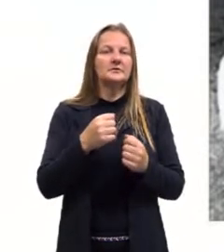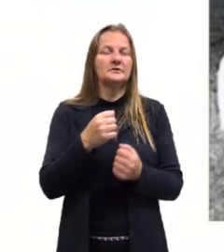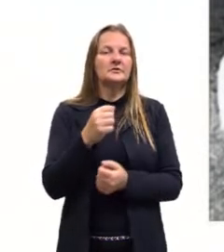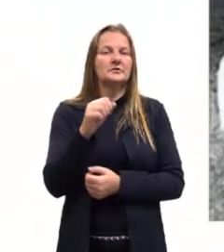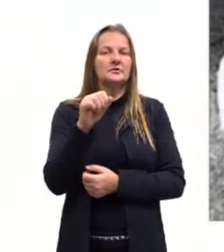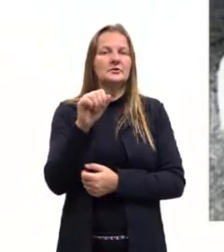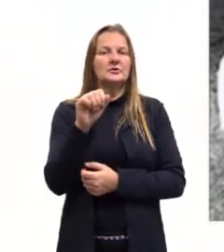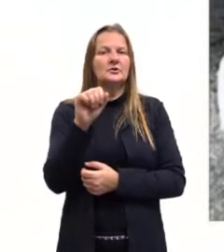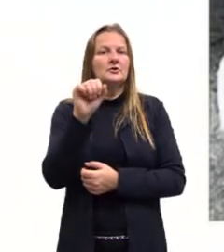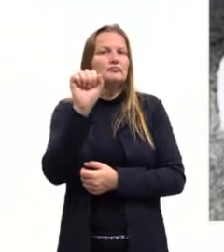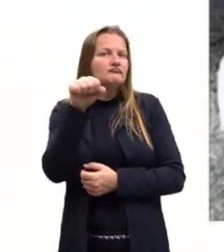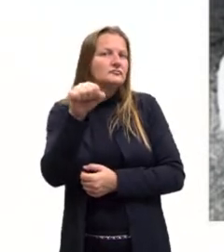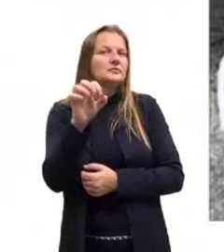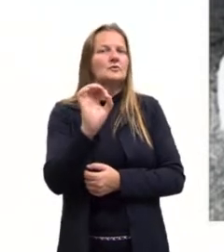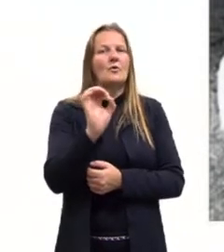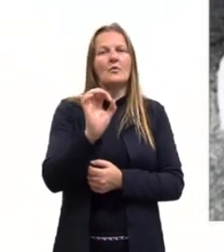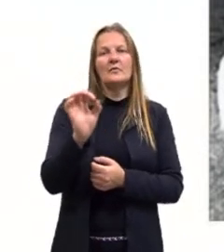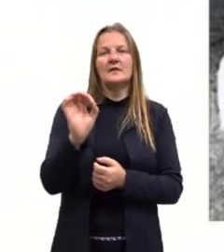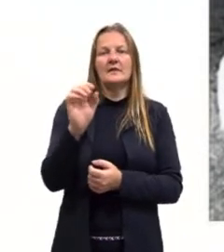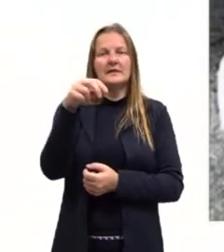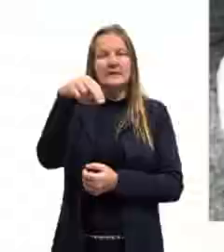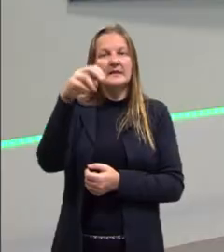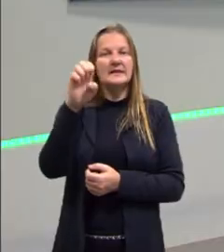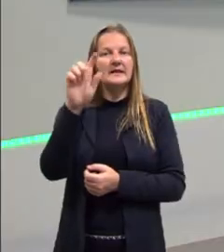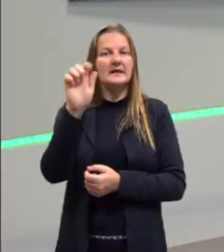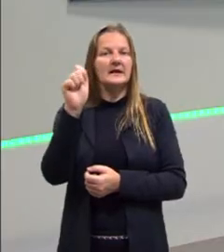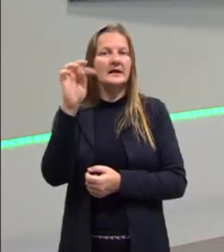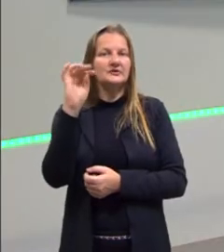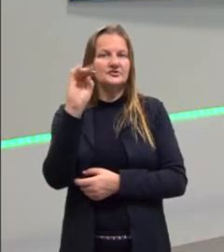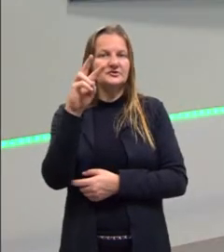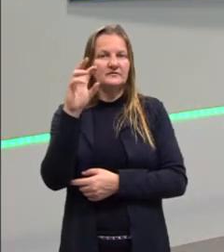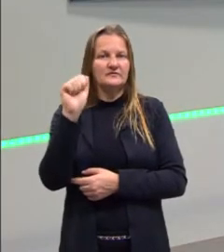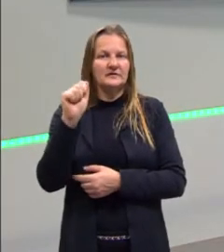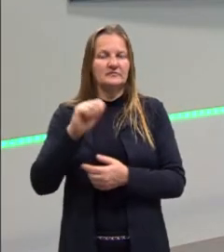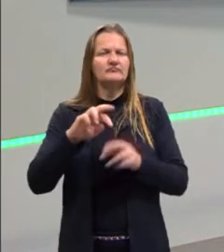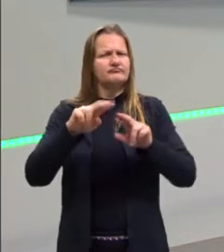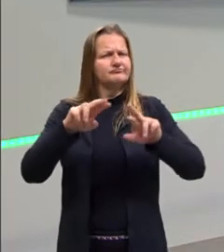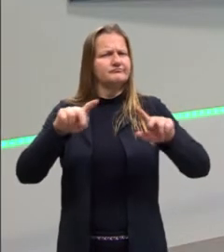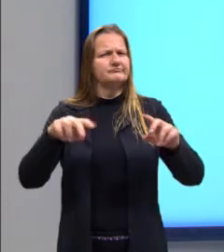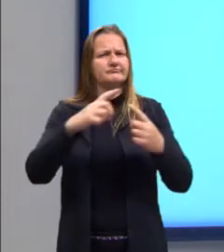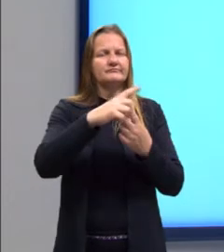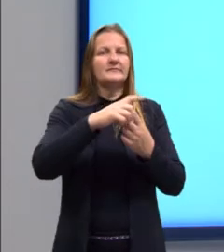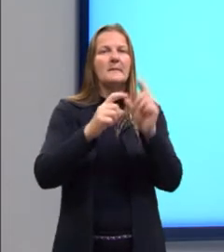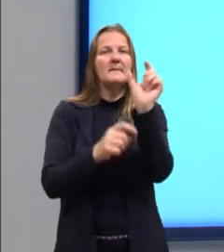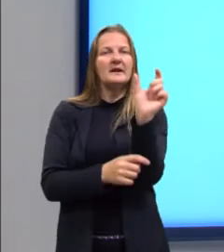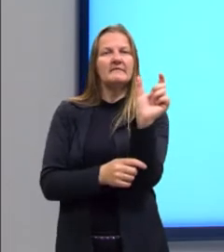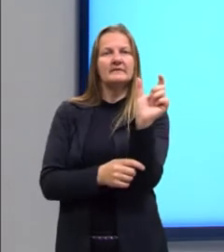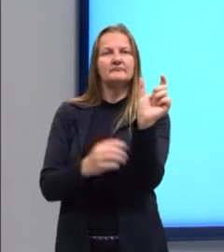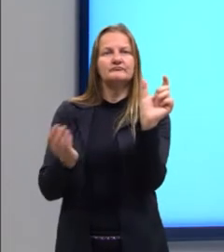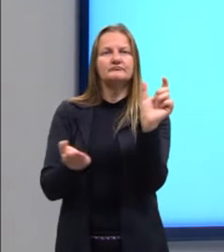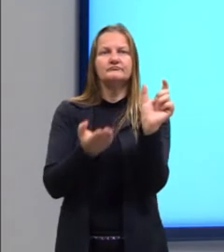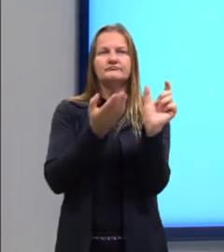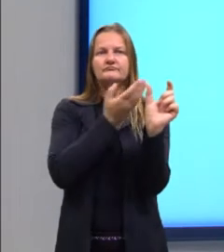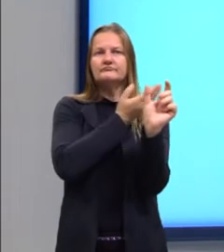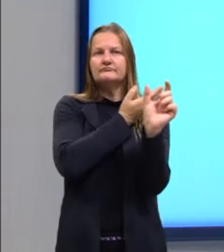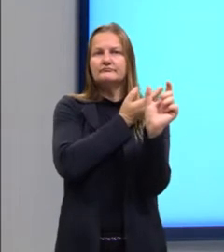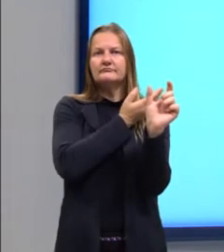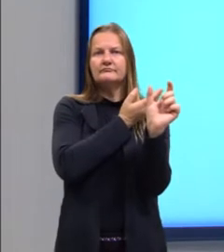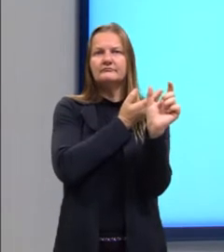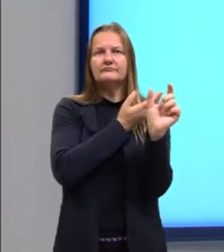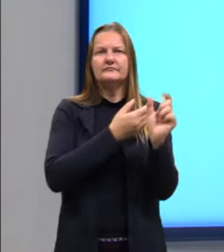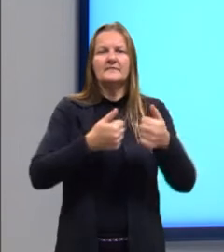negativa. Aqui, na palavra destacada, no verbo destacado aqui,